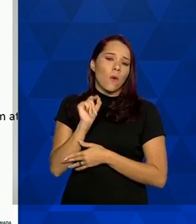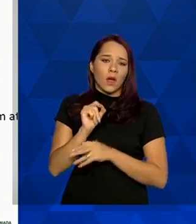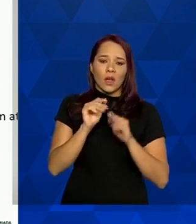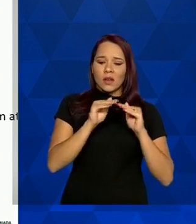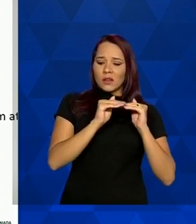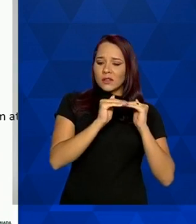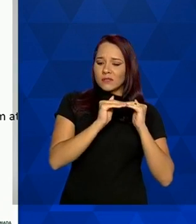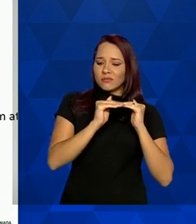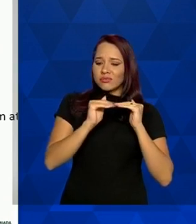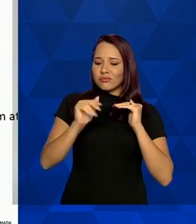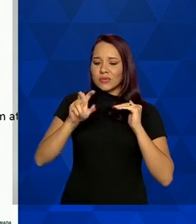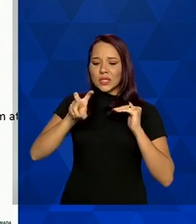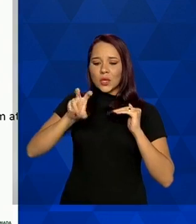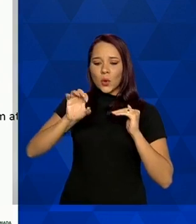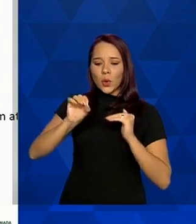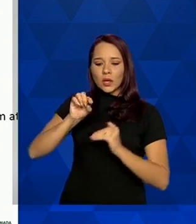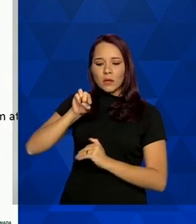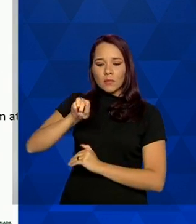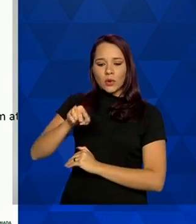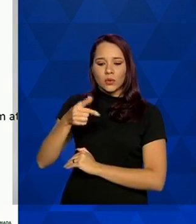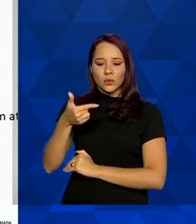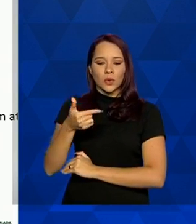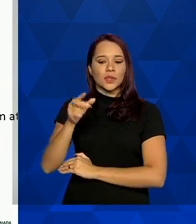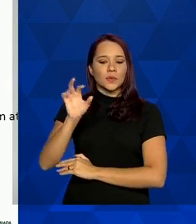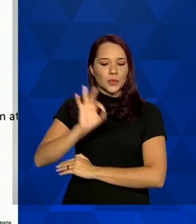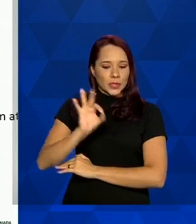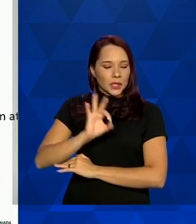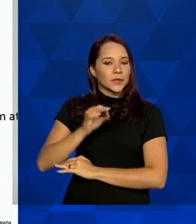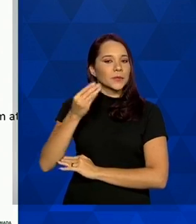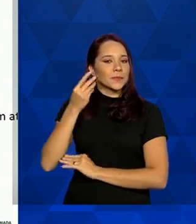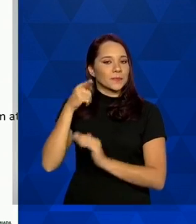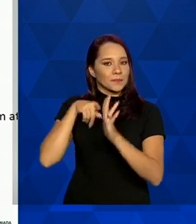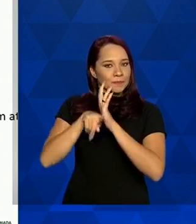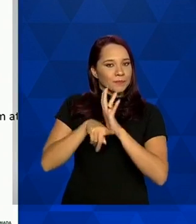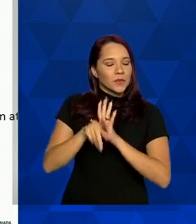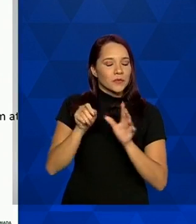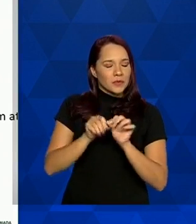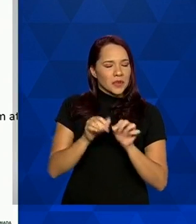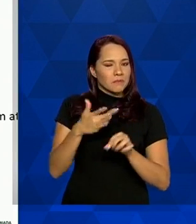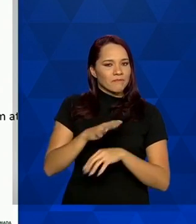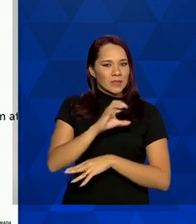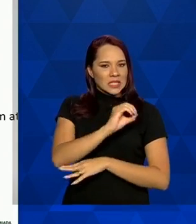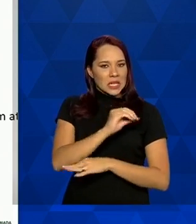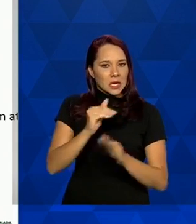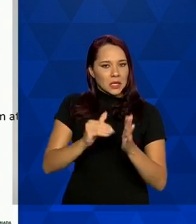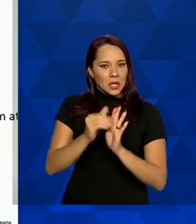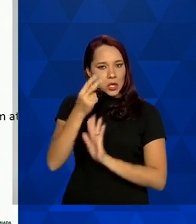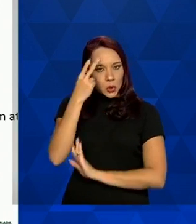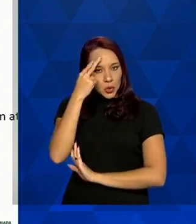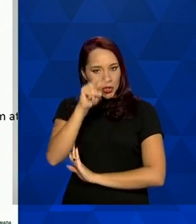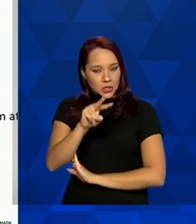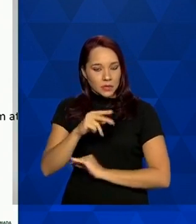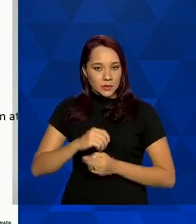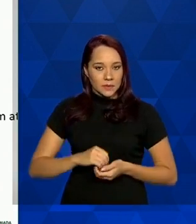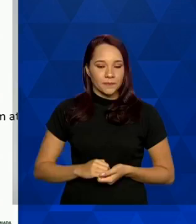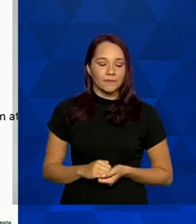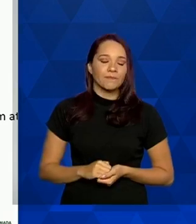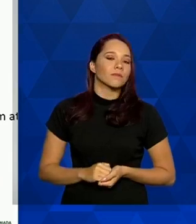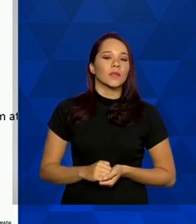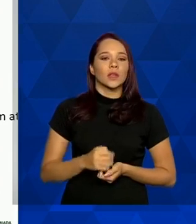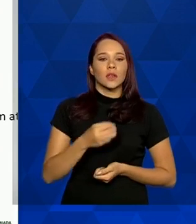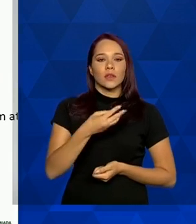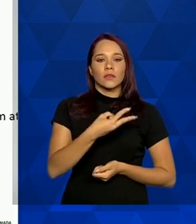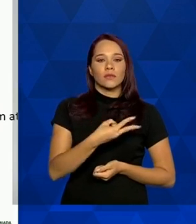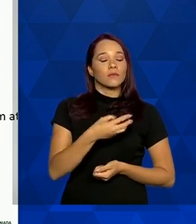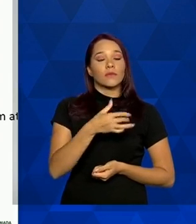50,2% dos exames foram realizados de 0 a 2 dias e 23